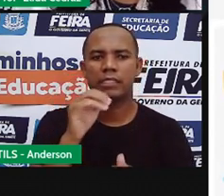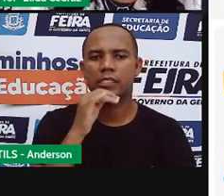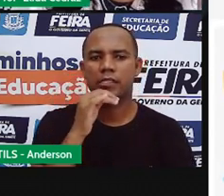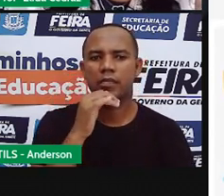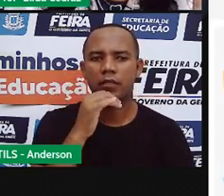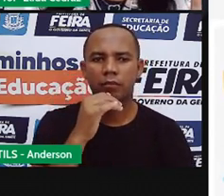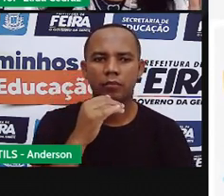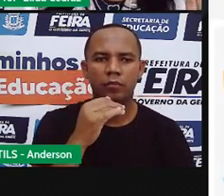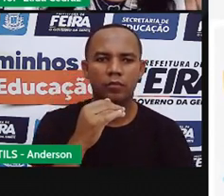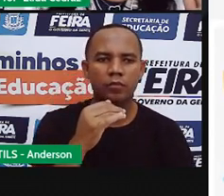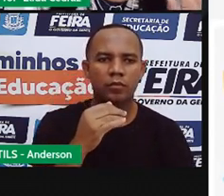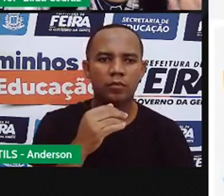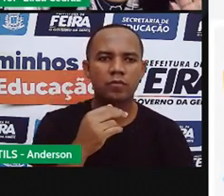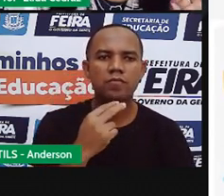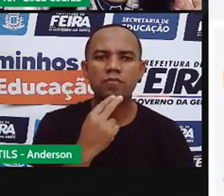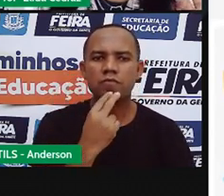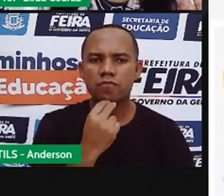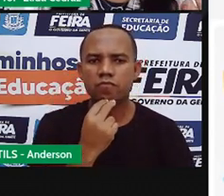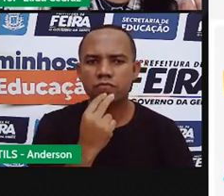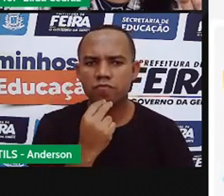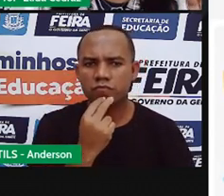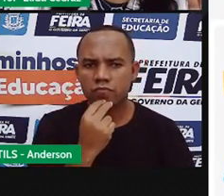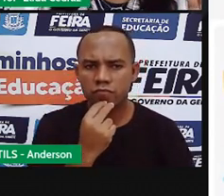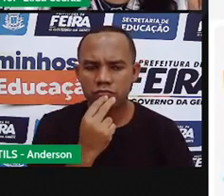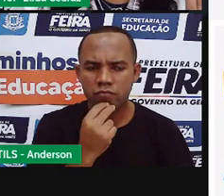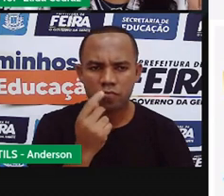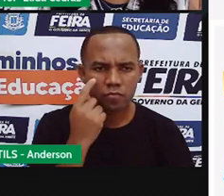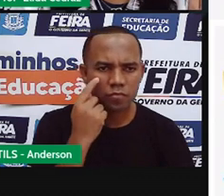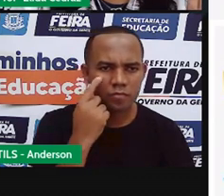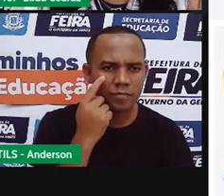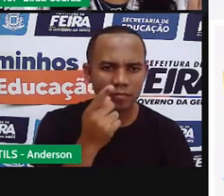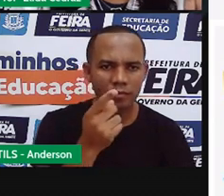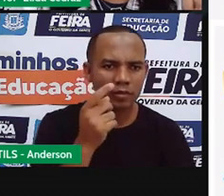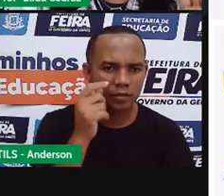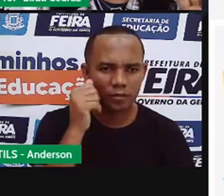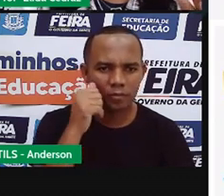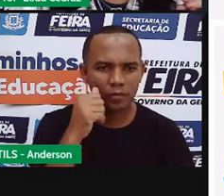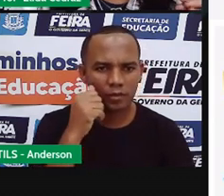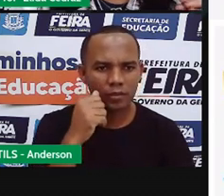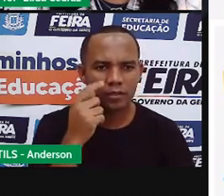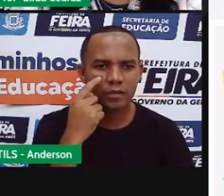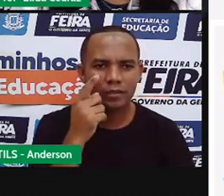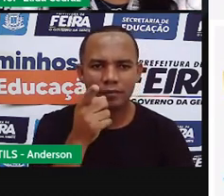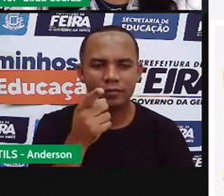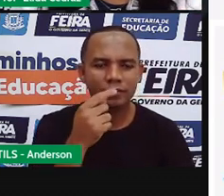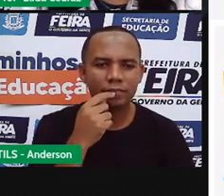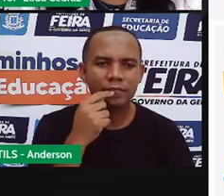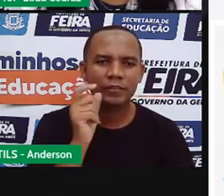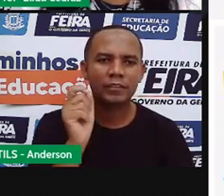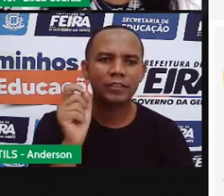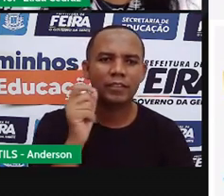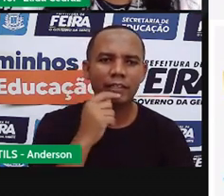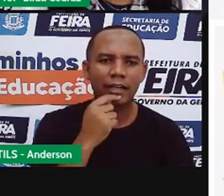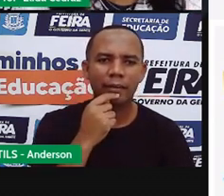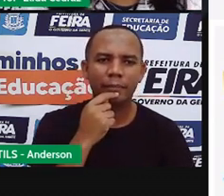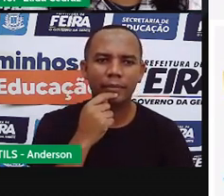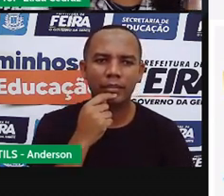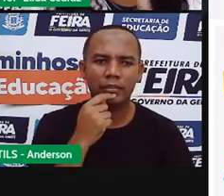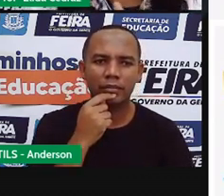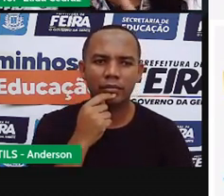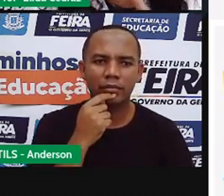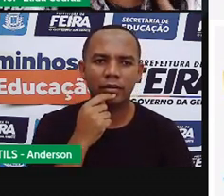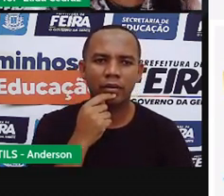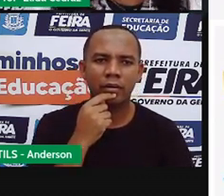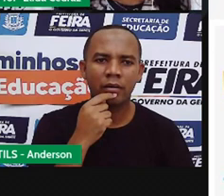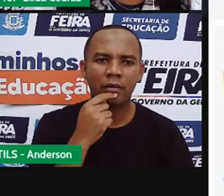macho não, tá bom, gente? É a menina do casal. Que bichinho é esse? Não